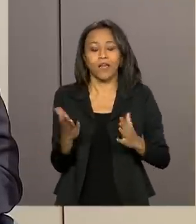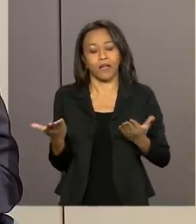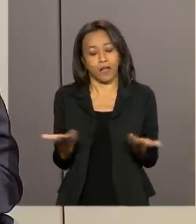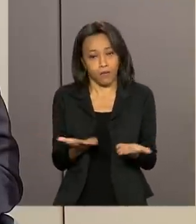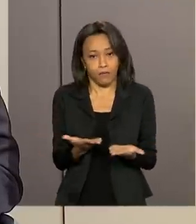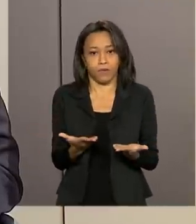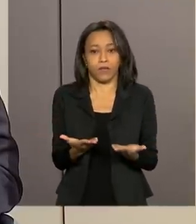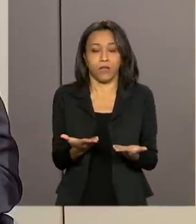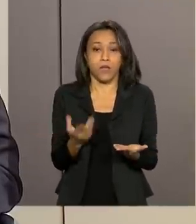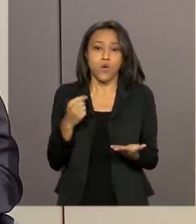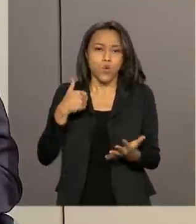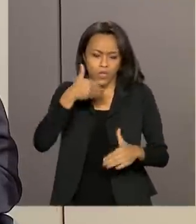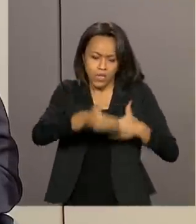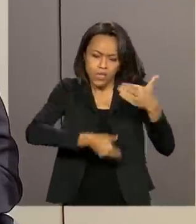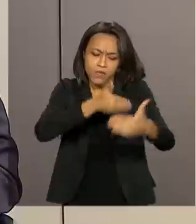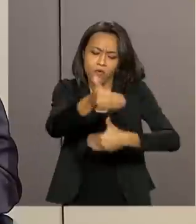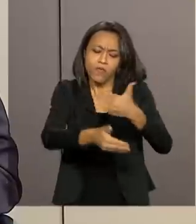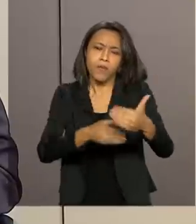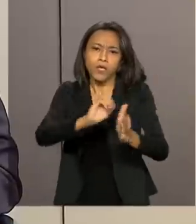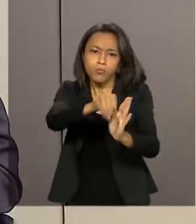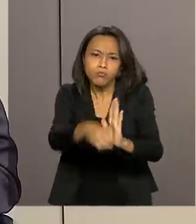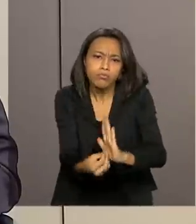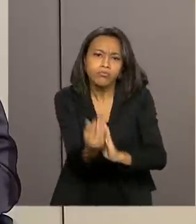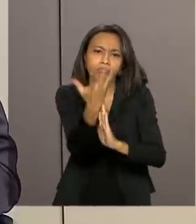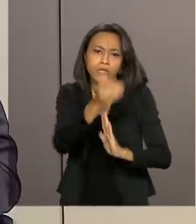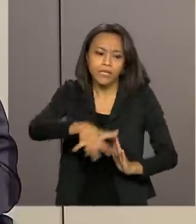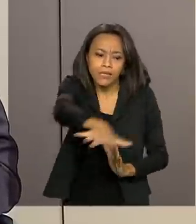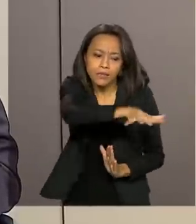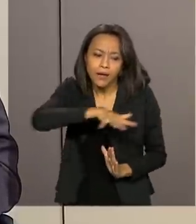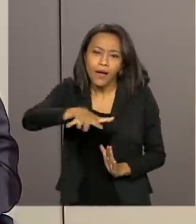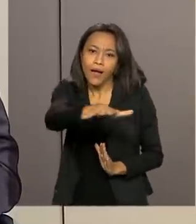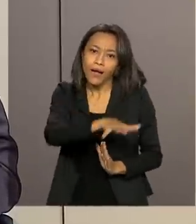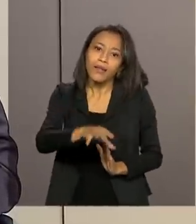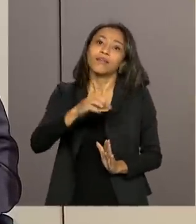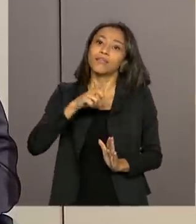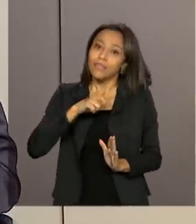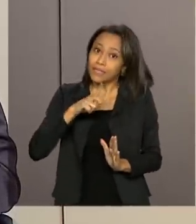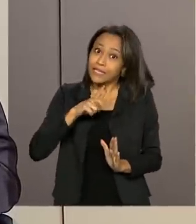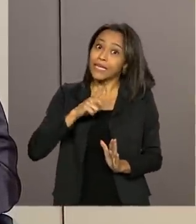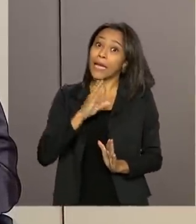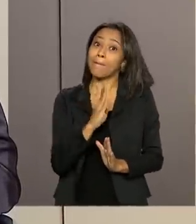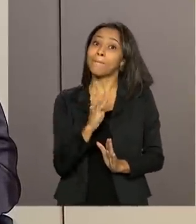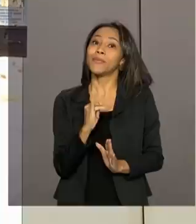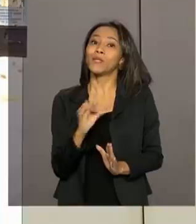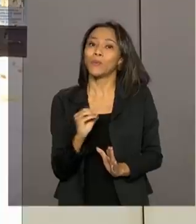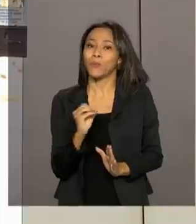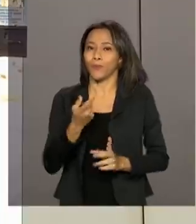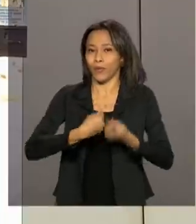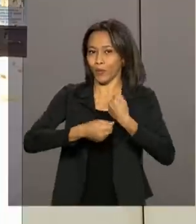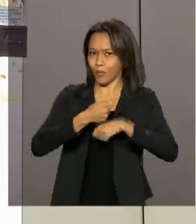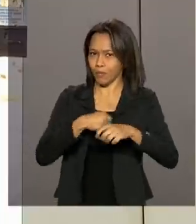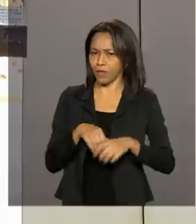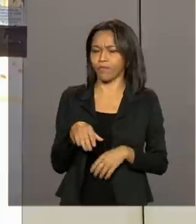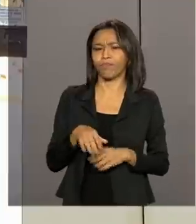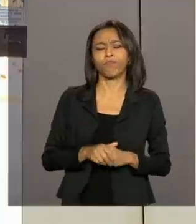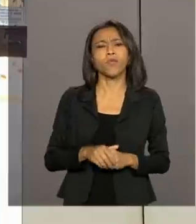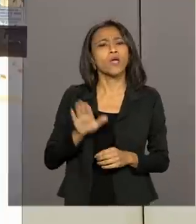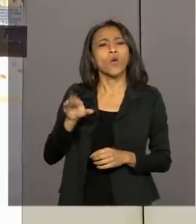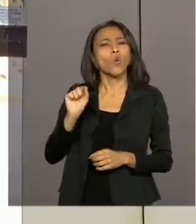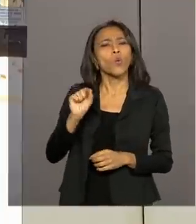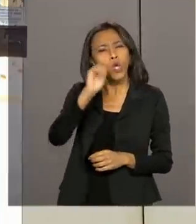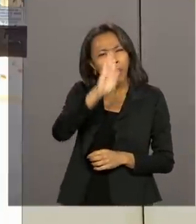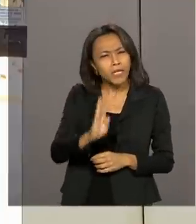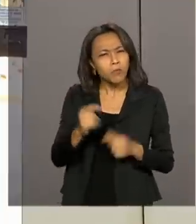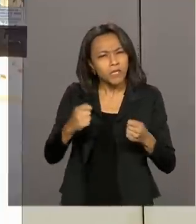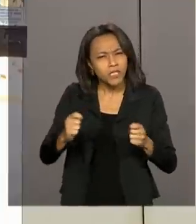Agora, o desenvolvimento sustentável da Amazônia, ele passa por algo que se chama bioeconomia. O que o Brasil precisa é